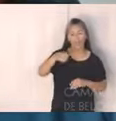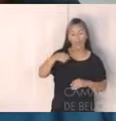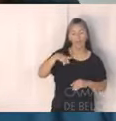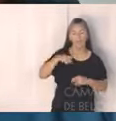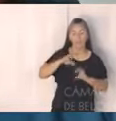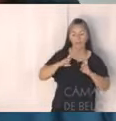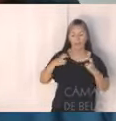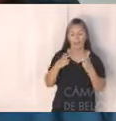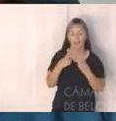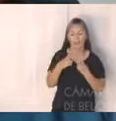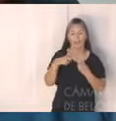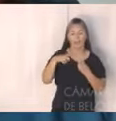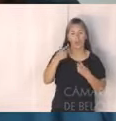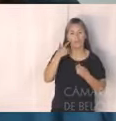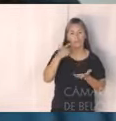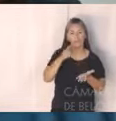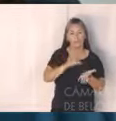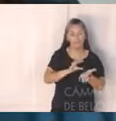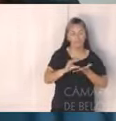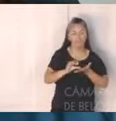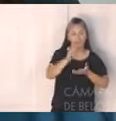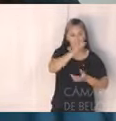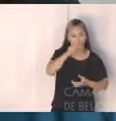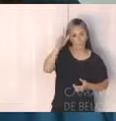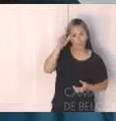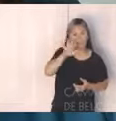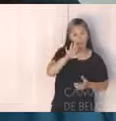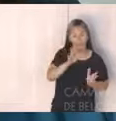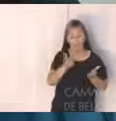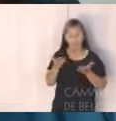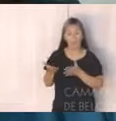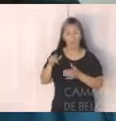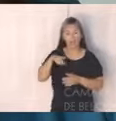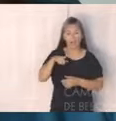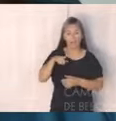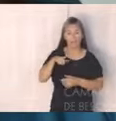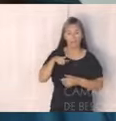Comissão de Orçamento e Finanças Públicas. Passaremos agora a audiência pública aprovada,